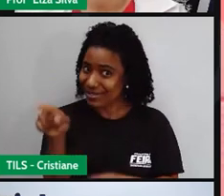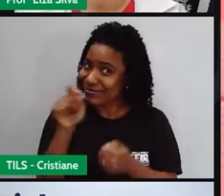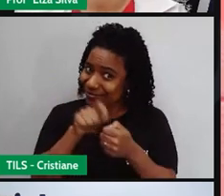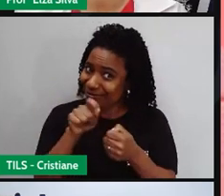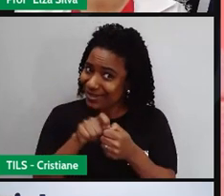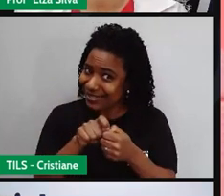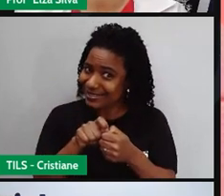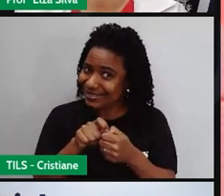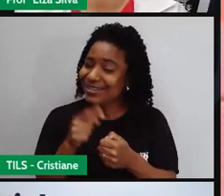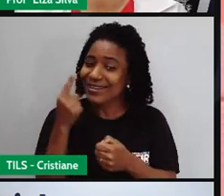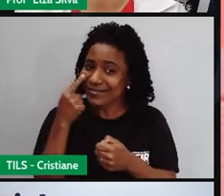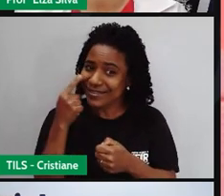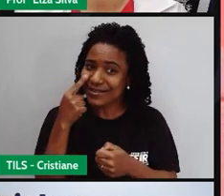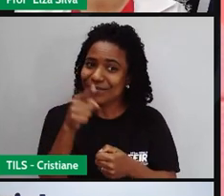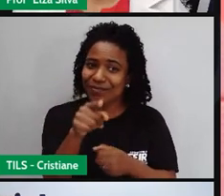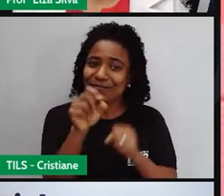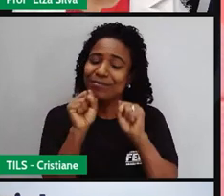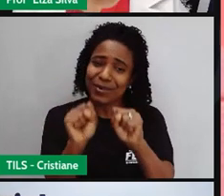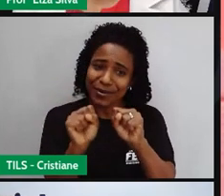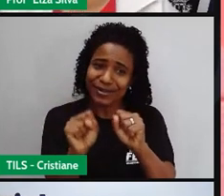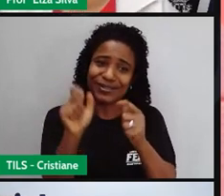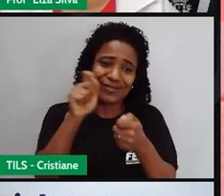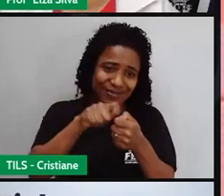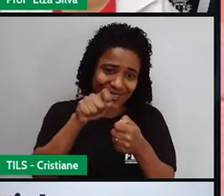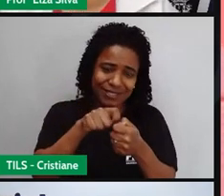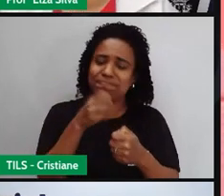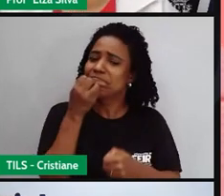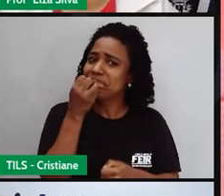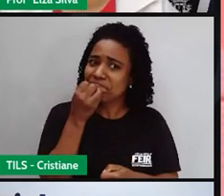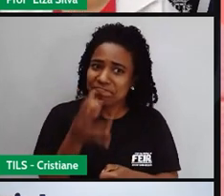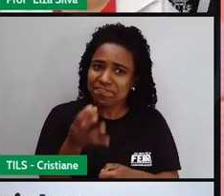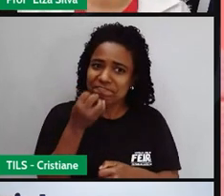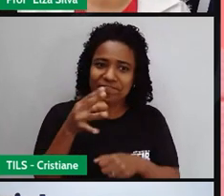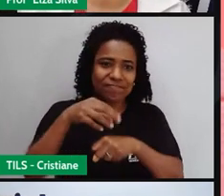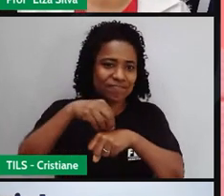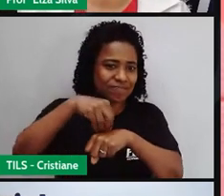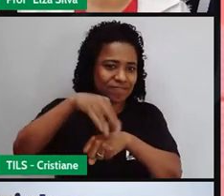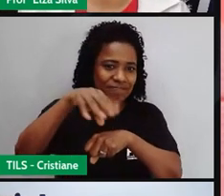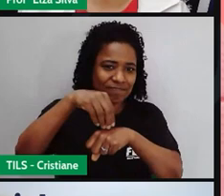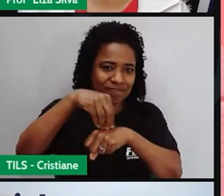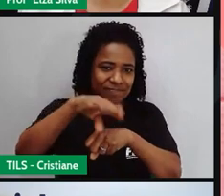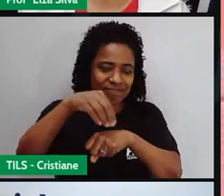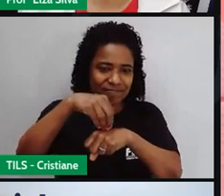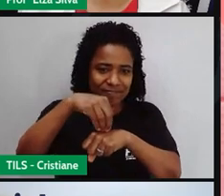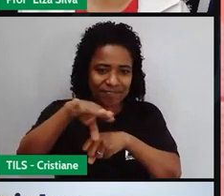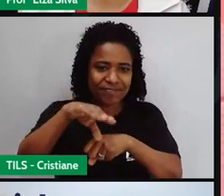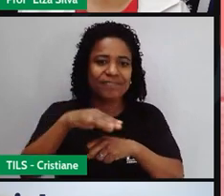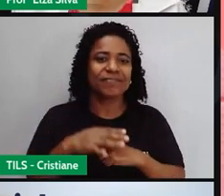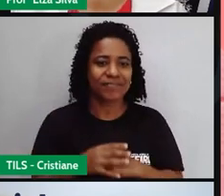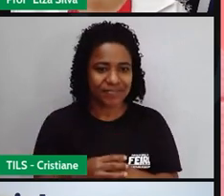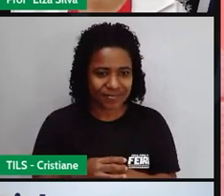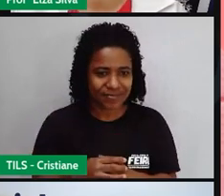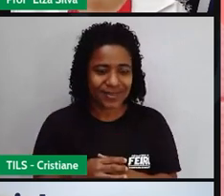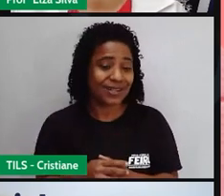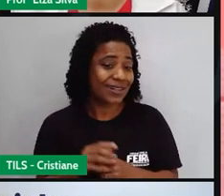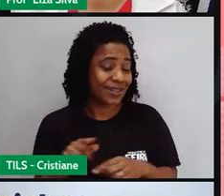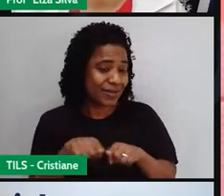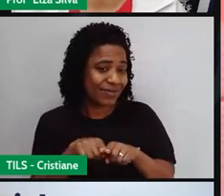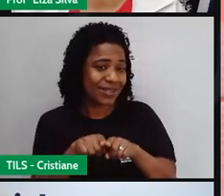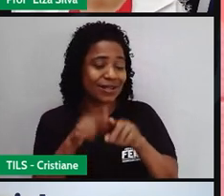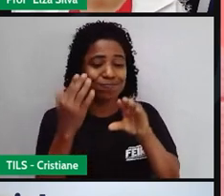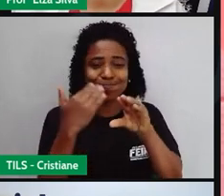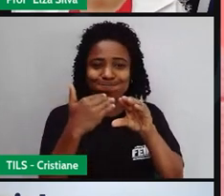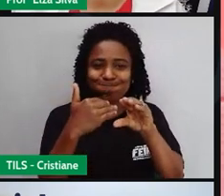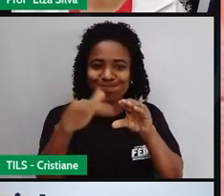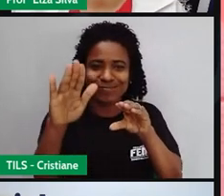Estudantes, eu acho que é uma ótima dica, viu, Tietchan? A gente vai estar mais próximo de quem a gente ama e também vai estar aprendendo